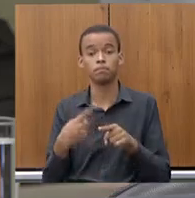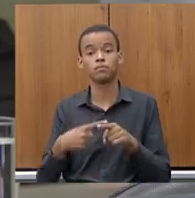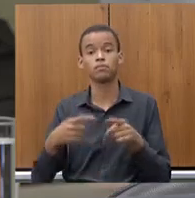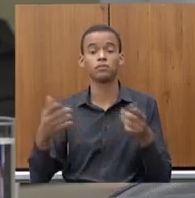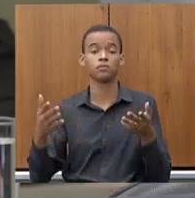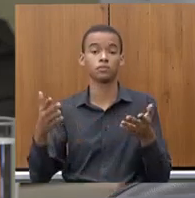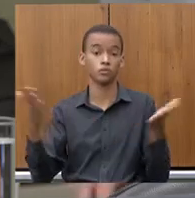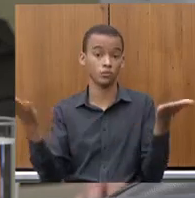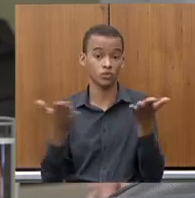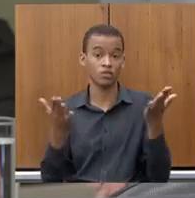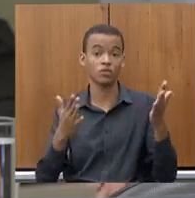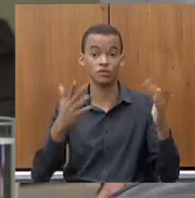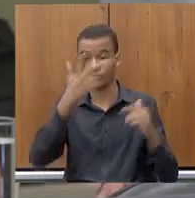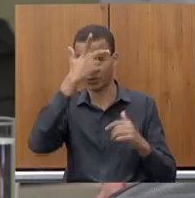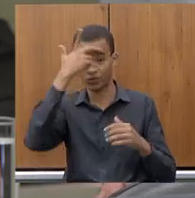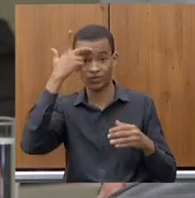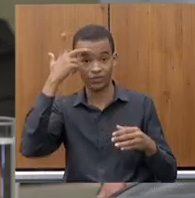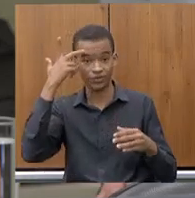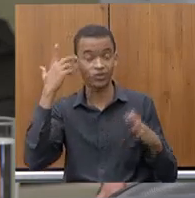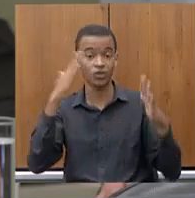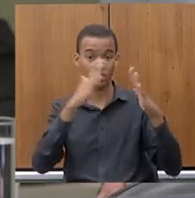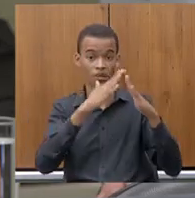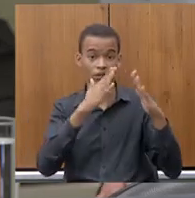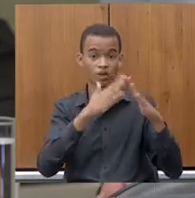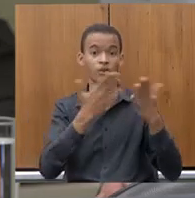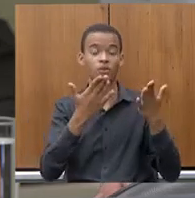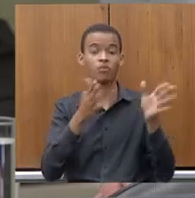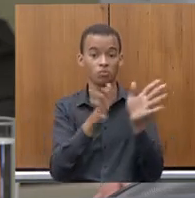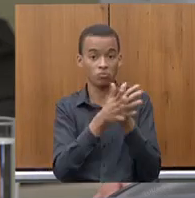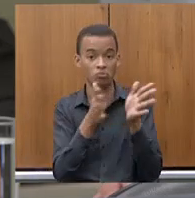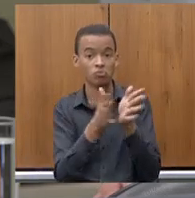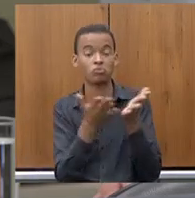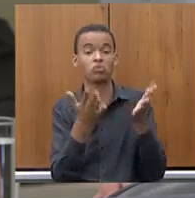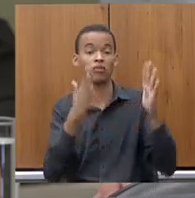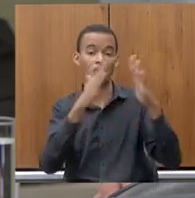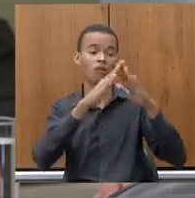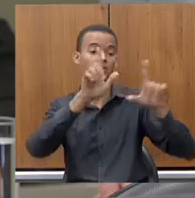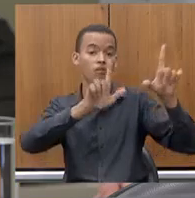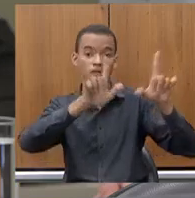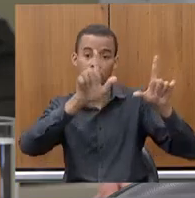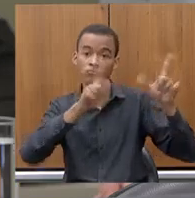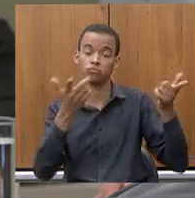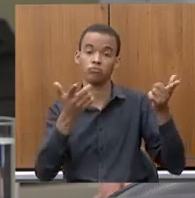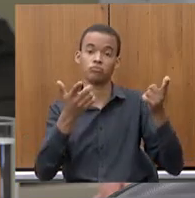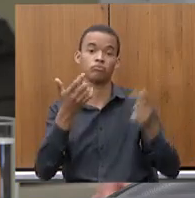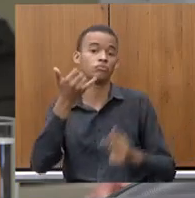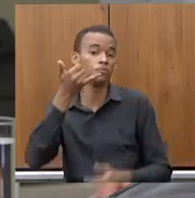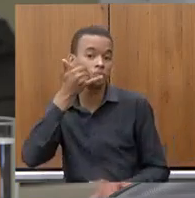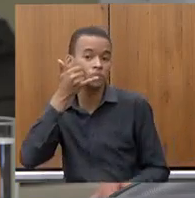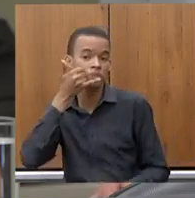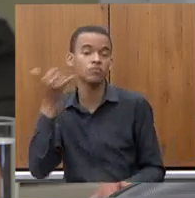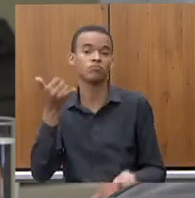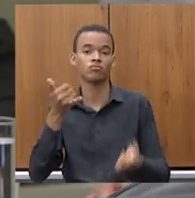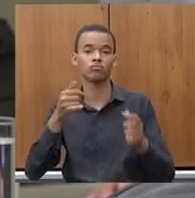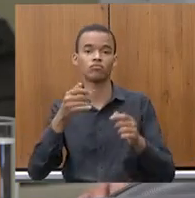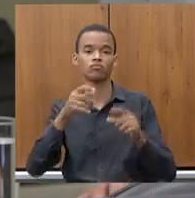televisor dentro de casa o pobre tem um aparelho celular o pobre tem uma geladeira o pobre às